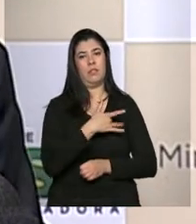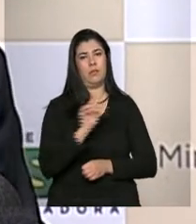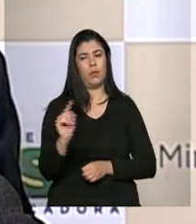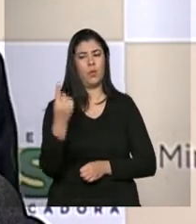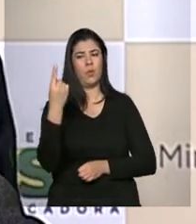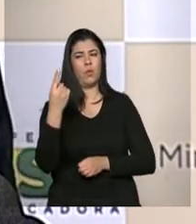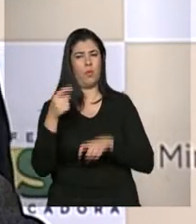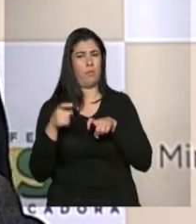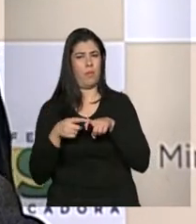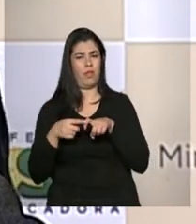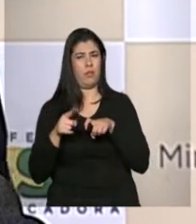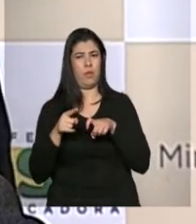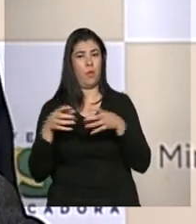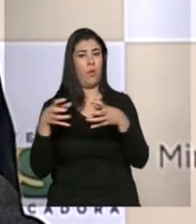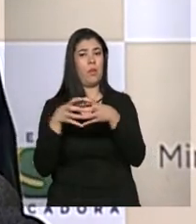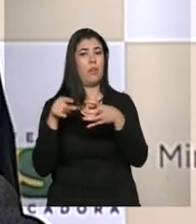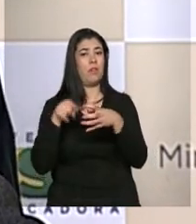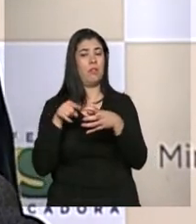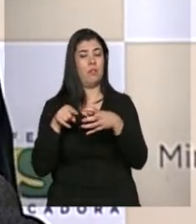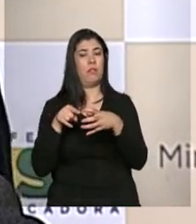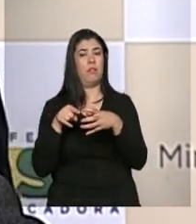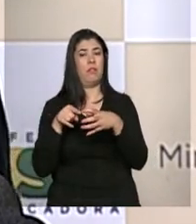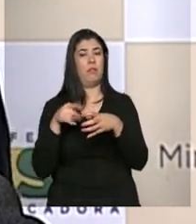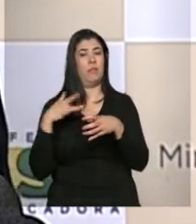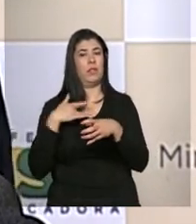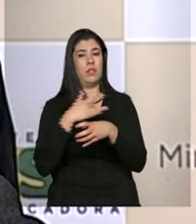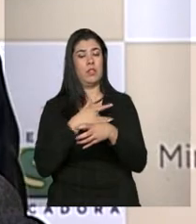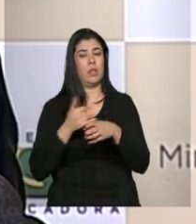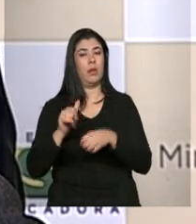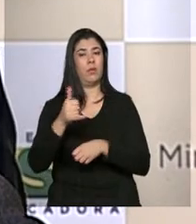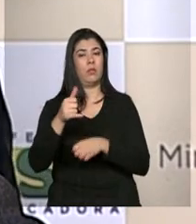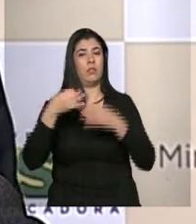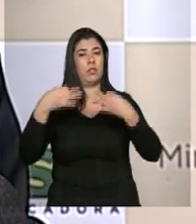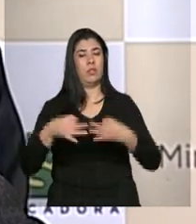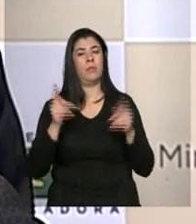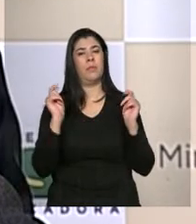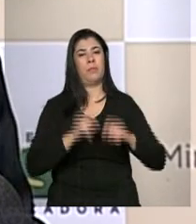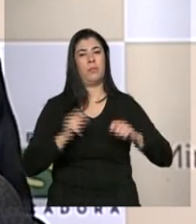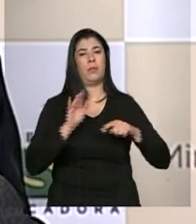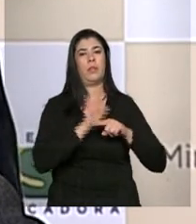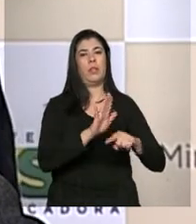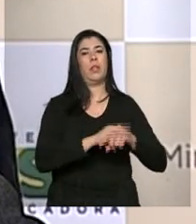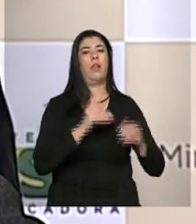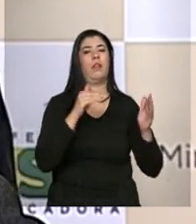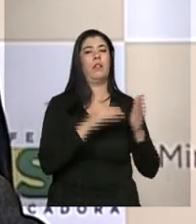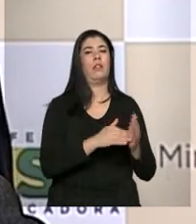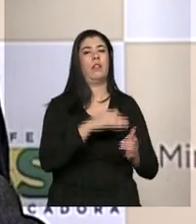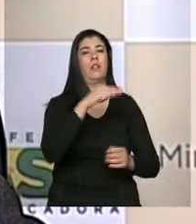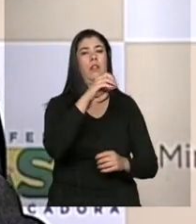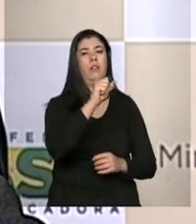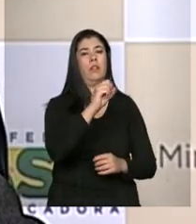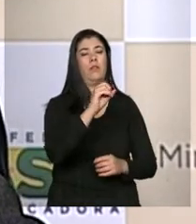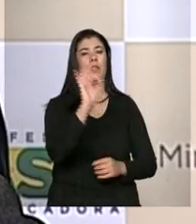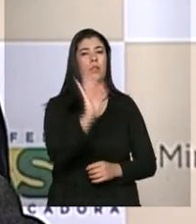mas uma equipe de atenção básica qualificada, tem a capacidade de resolver até 80% dos motivos que levam alguém a